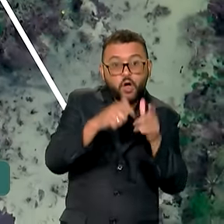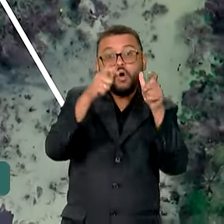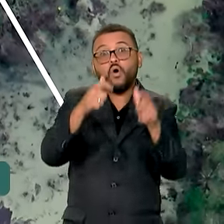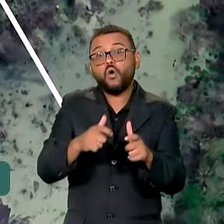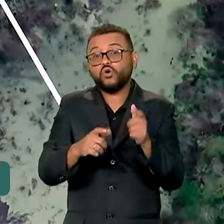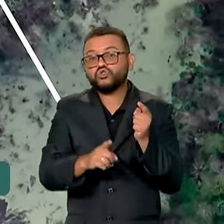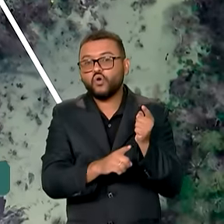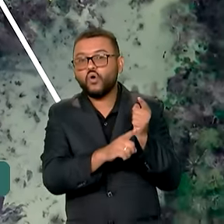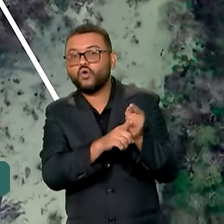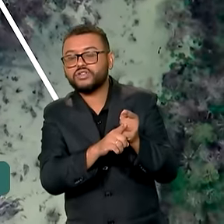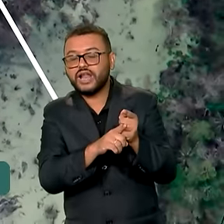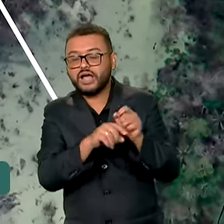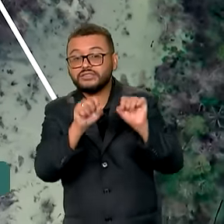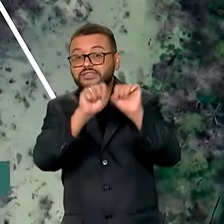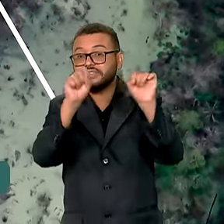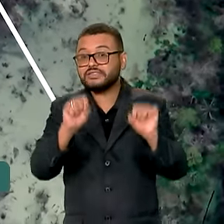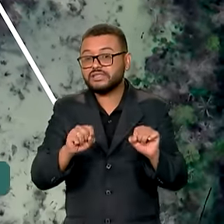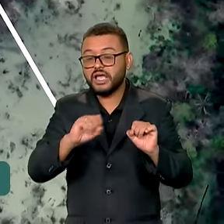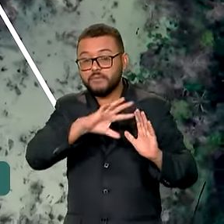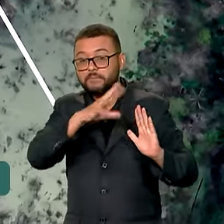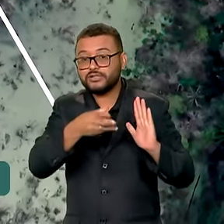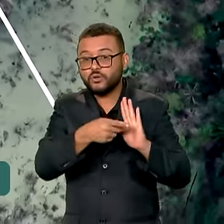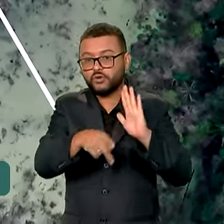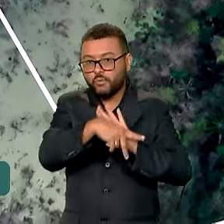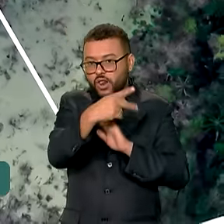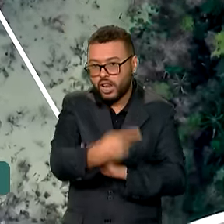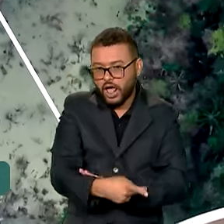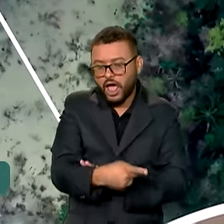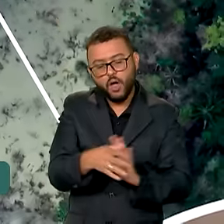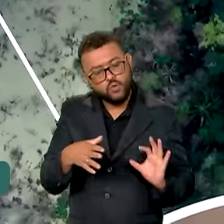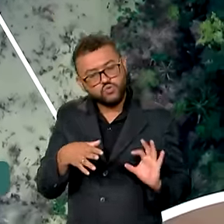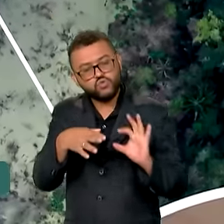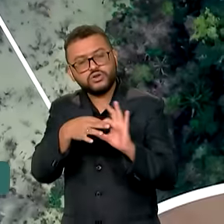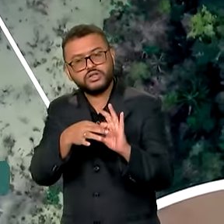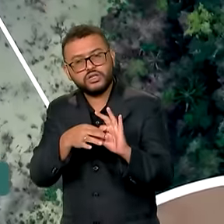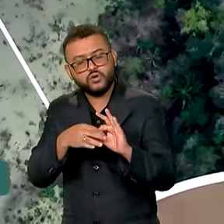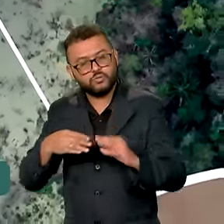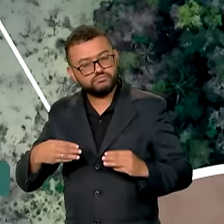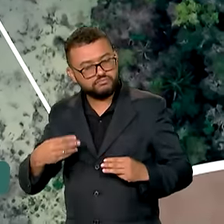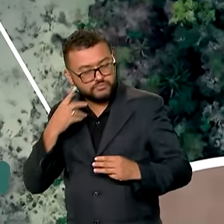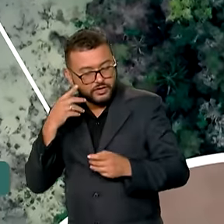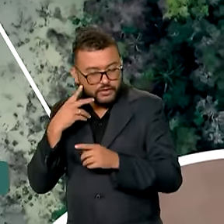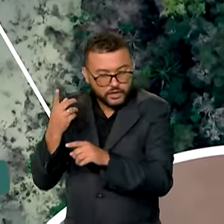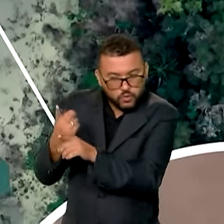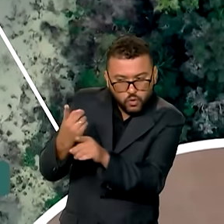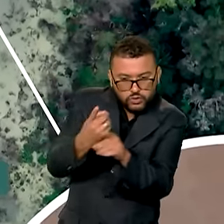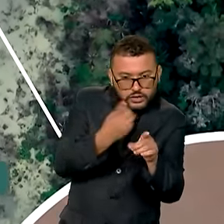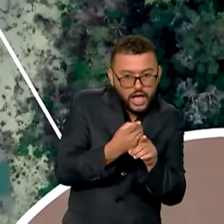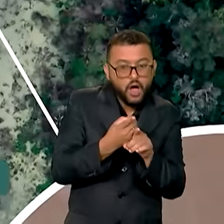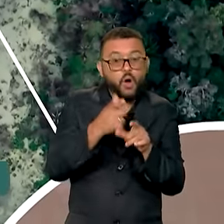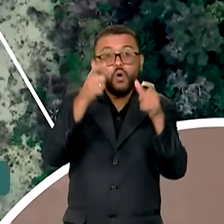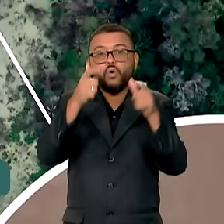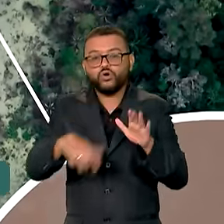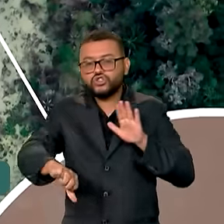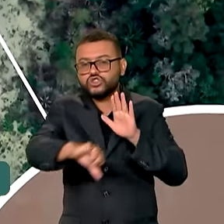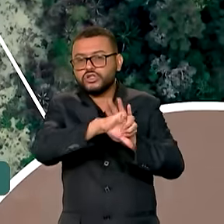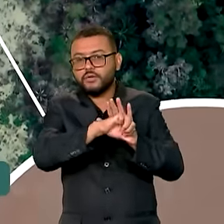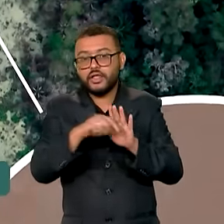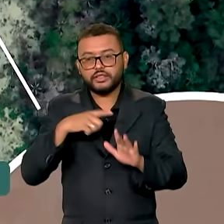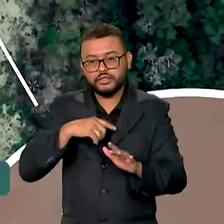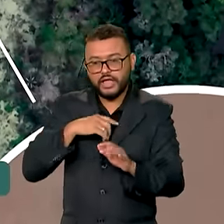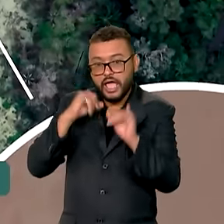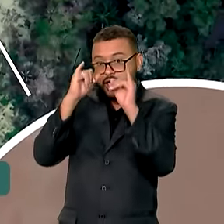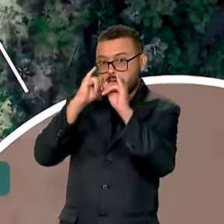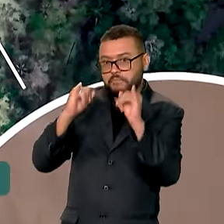Gestor Operacional do Sistema da Amazônia, órgão vinculado ao Ministério da Defesa, a monitorar o garimpo. Com imagens e